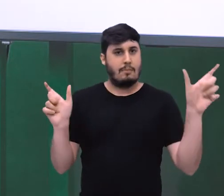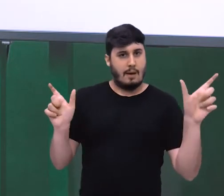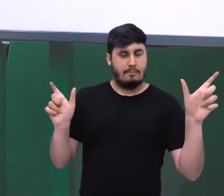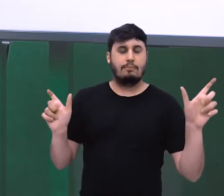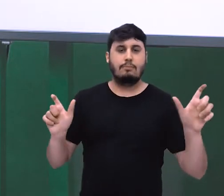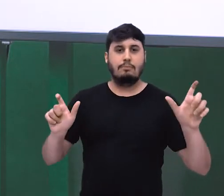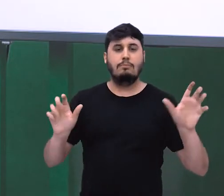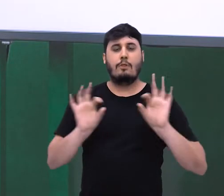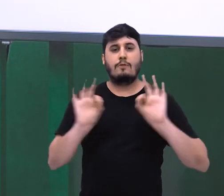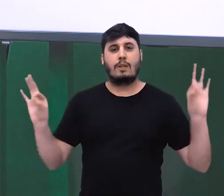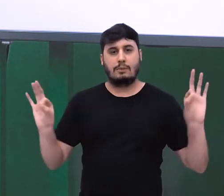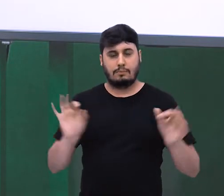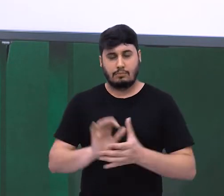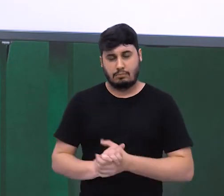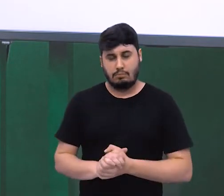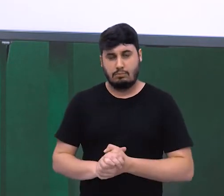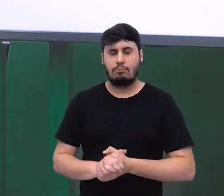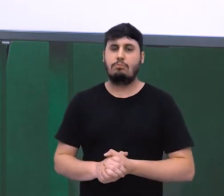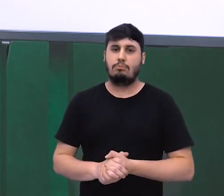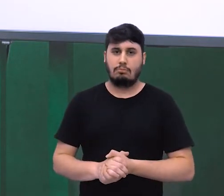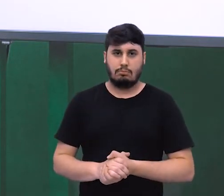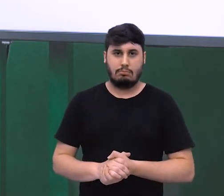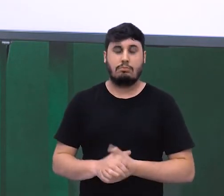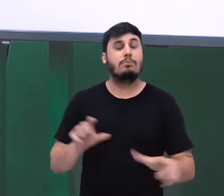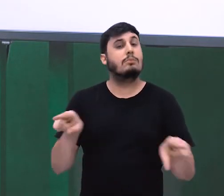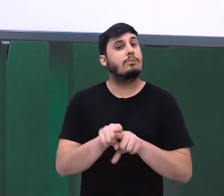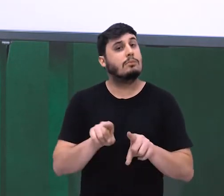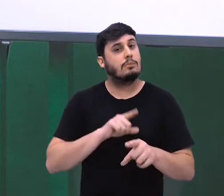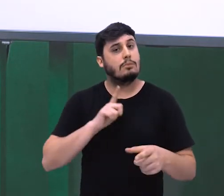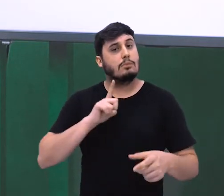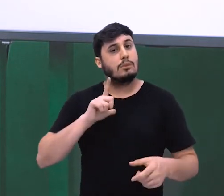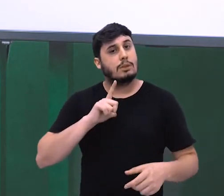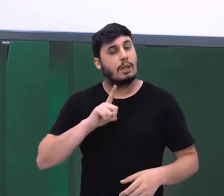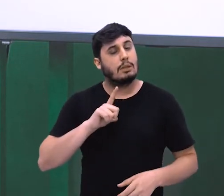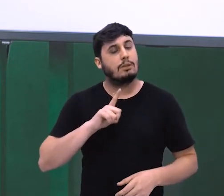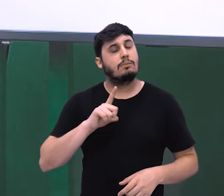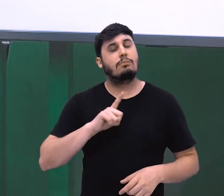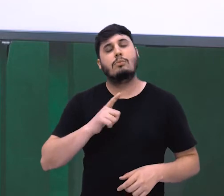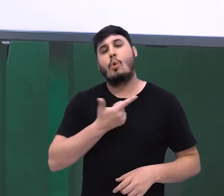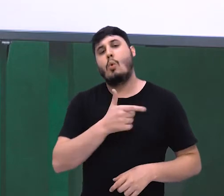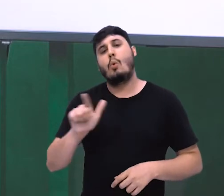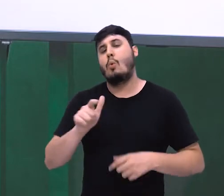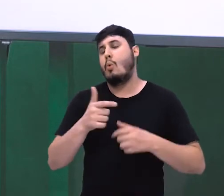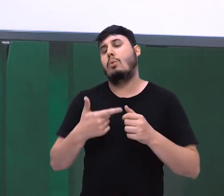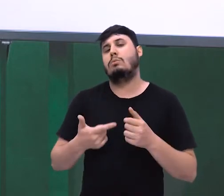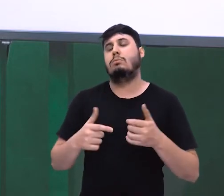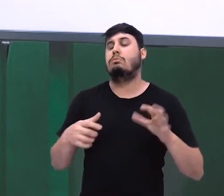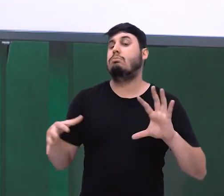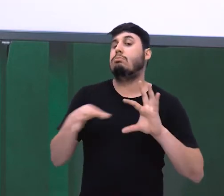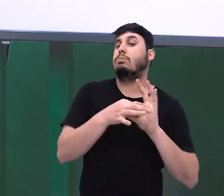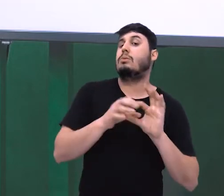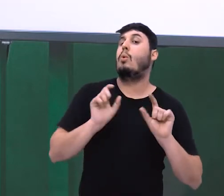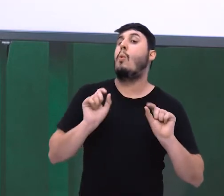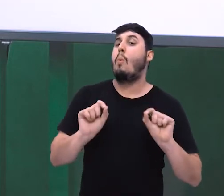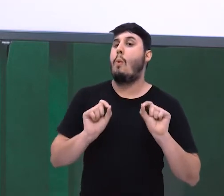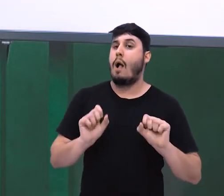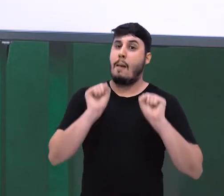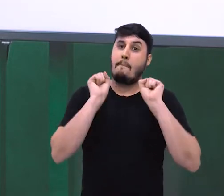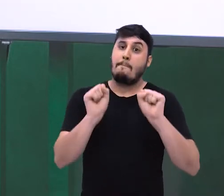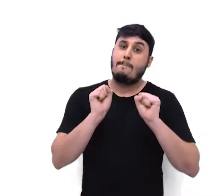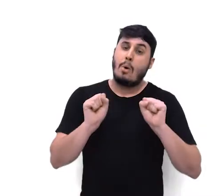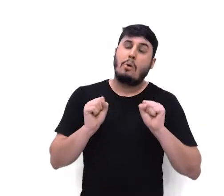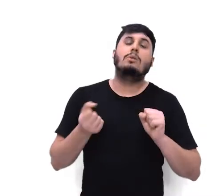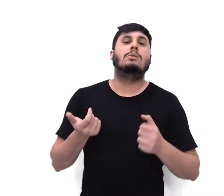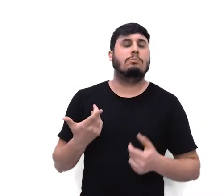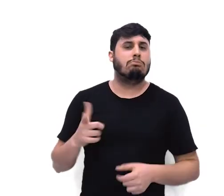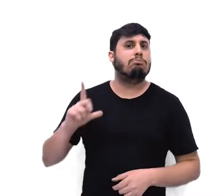Vamos a mais um valor semântico. As condições coordenativas podem também indicar alternância.